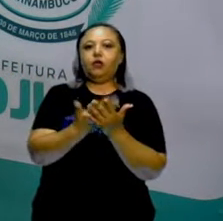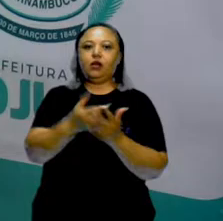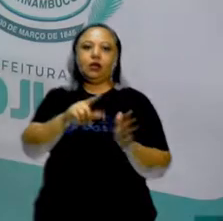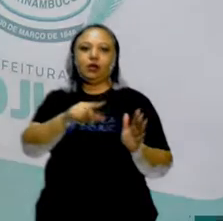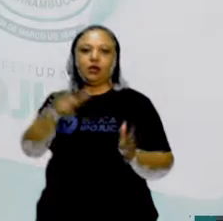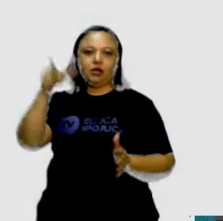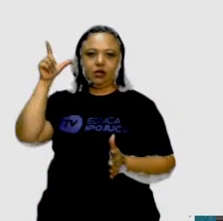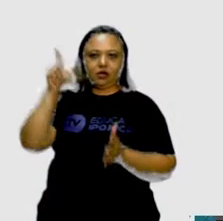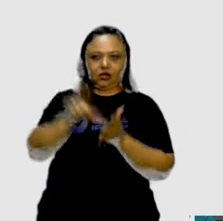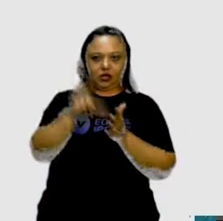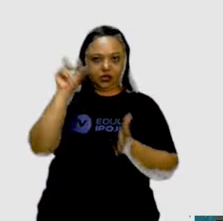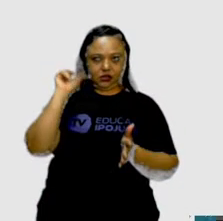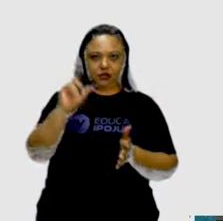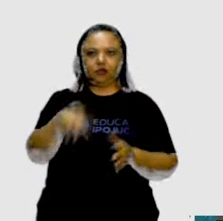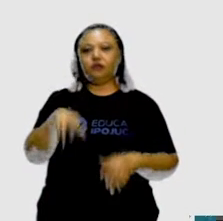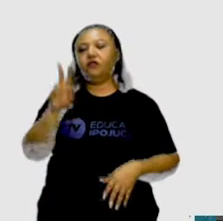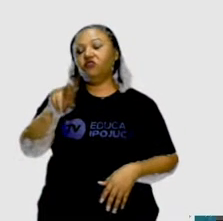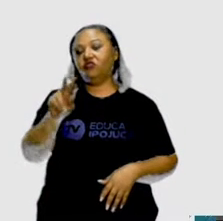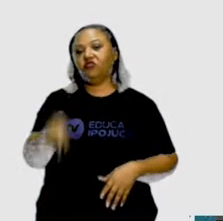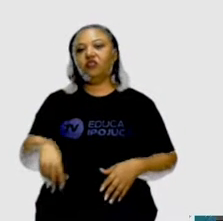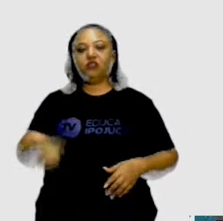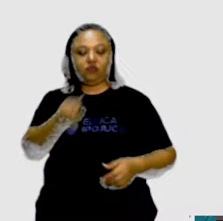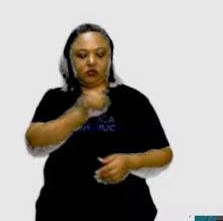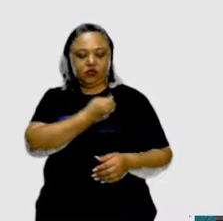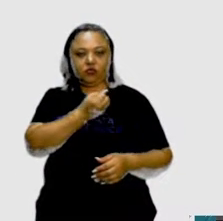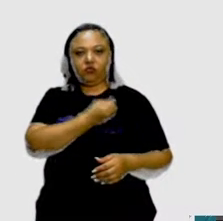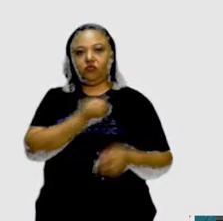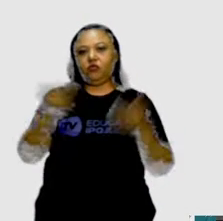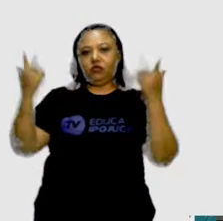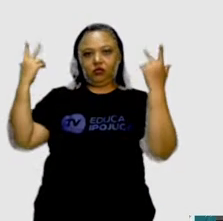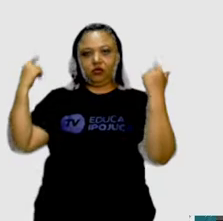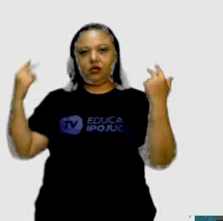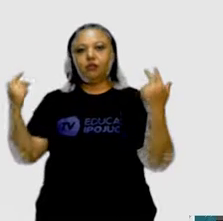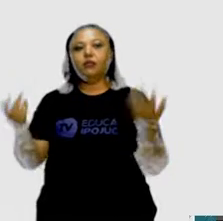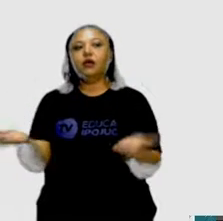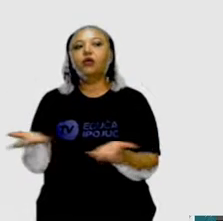agora nós vamos identificar um polígono e classificá-los.